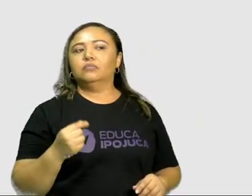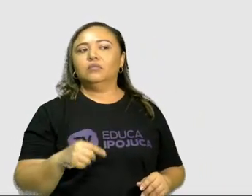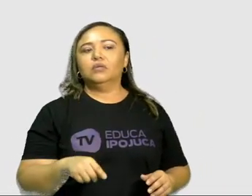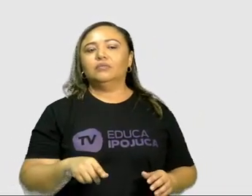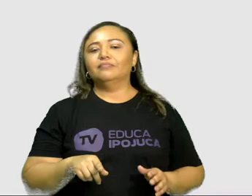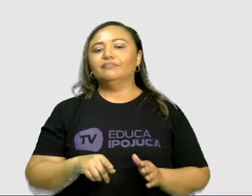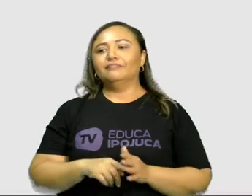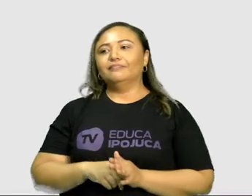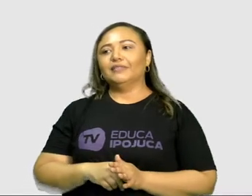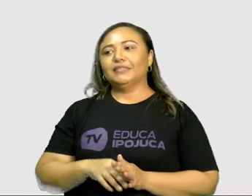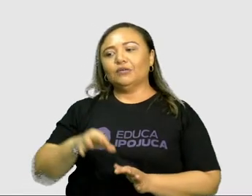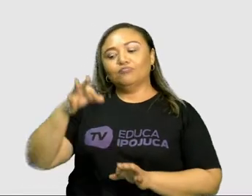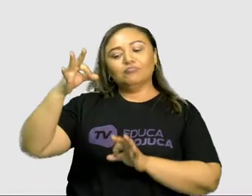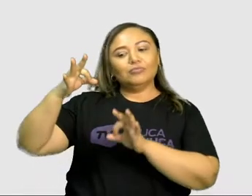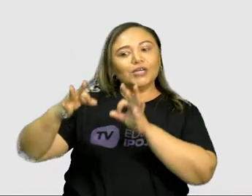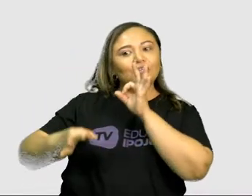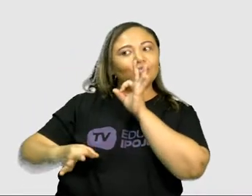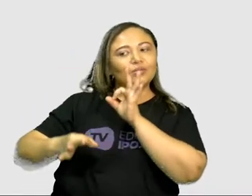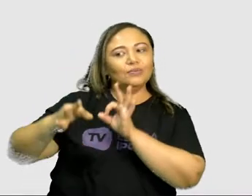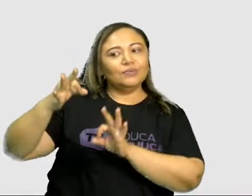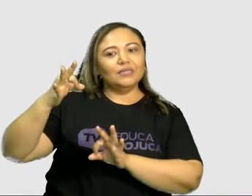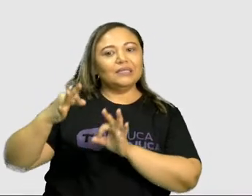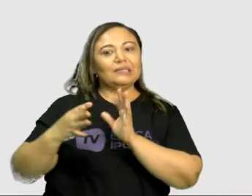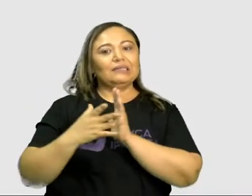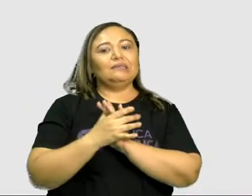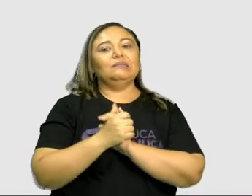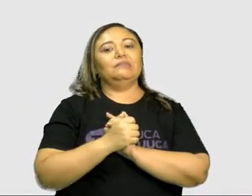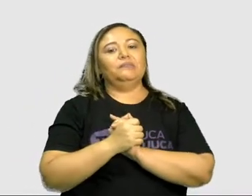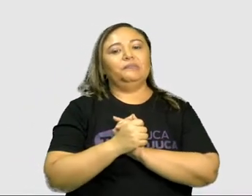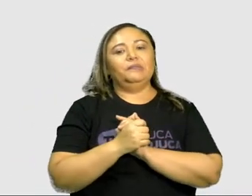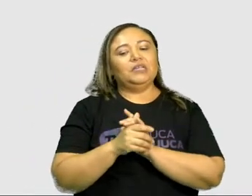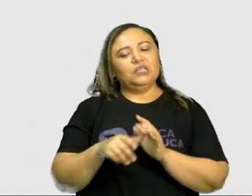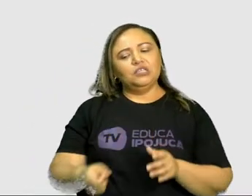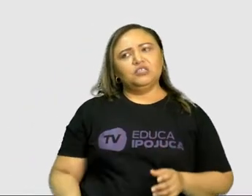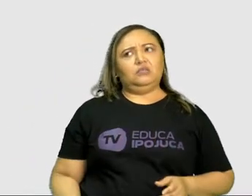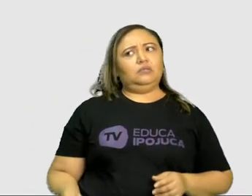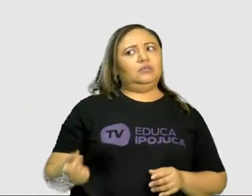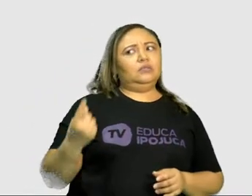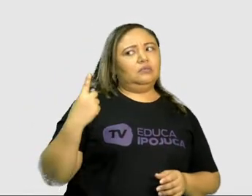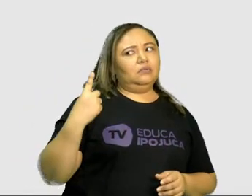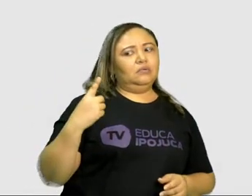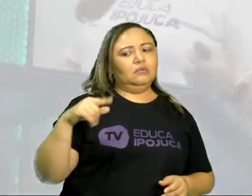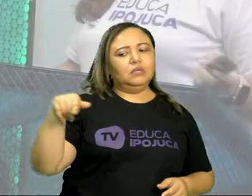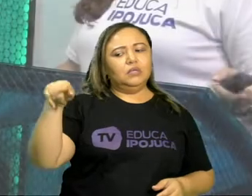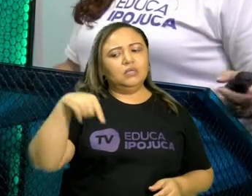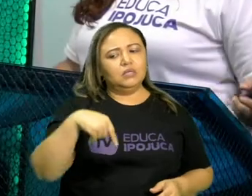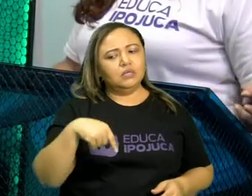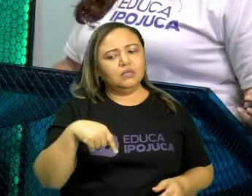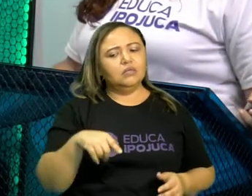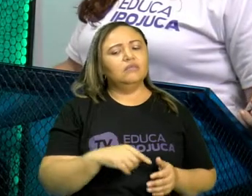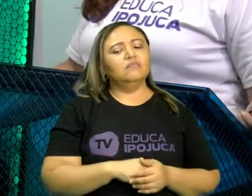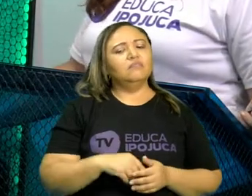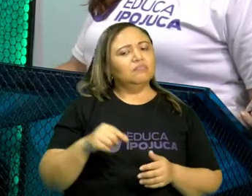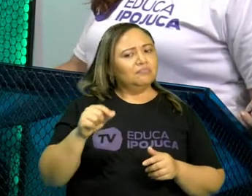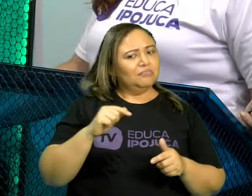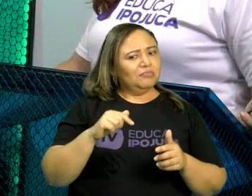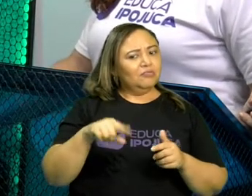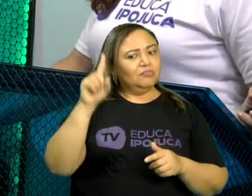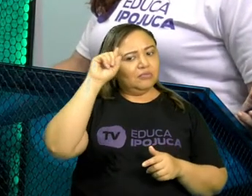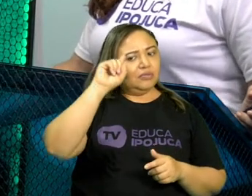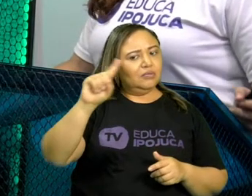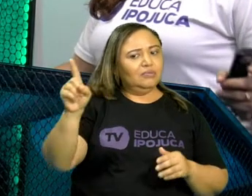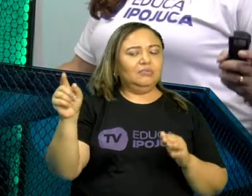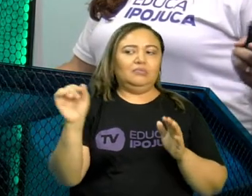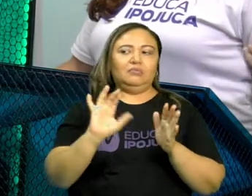estou julgando. Eu estou achando estranho. Então, eu estou deixando a entender que pode ser que ele tenha alguma coisa a ver com esse assalto.